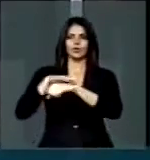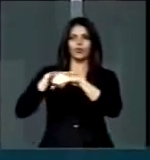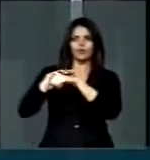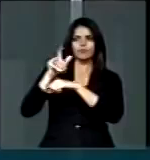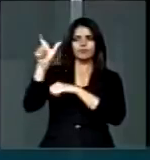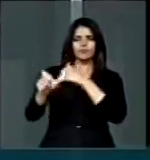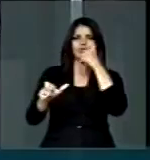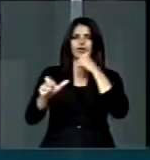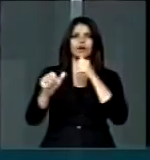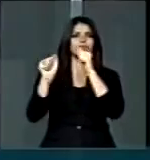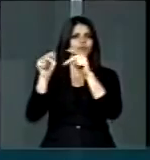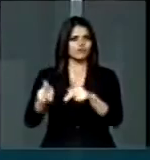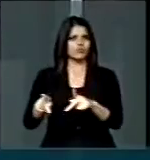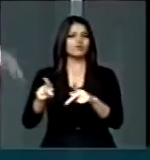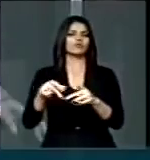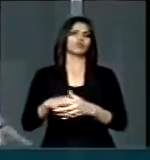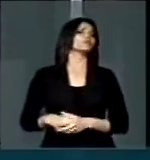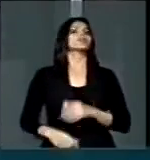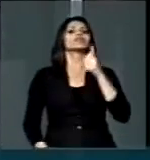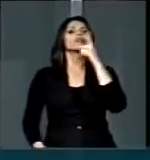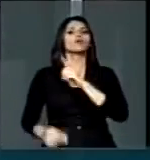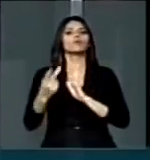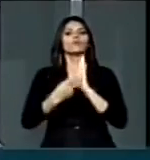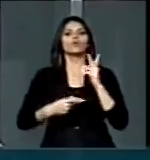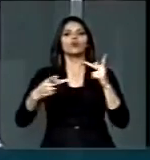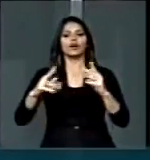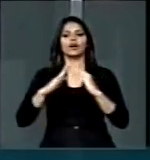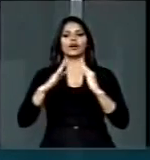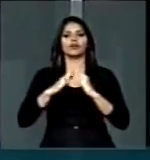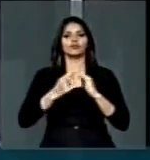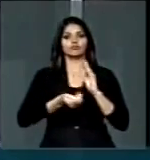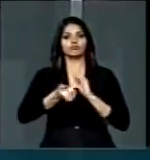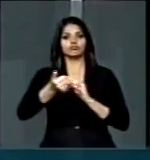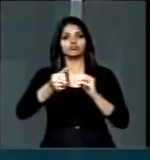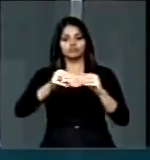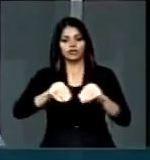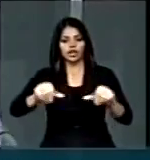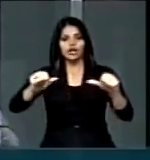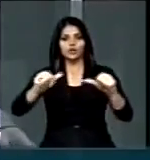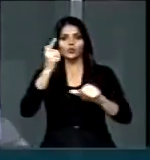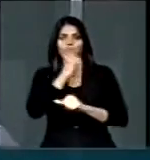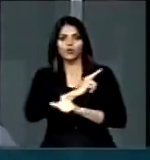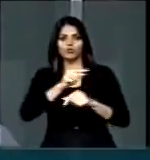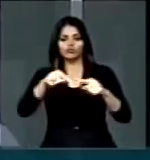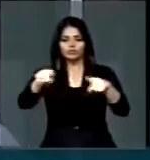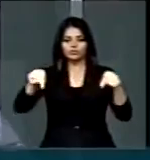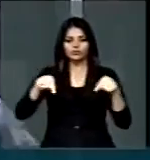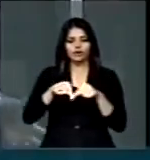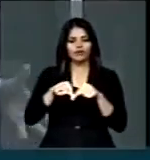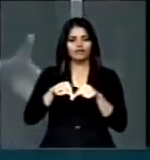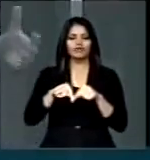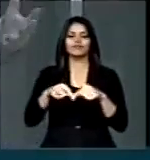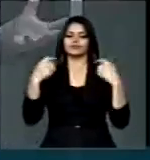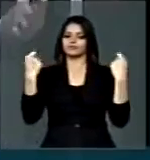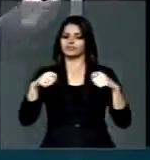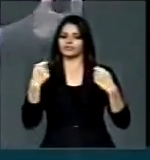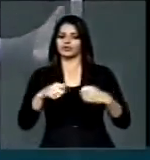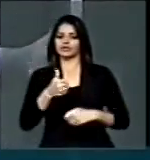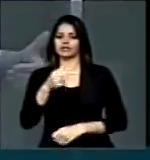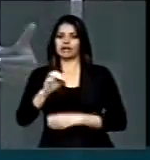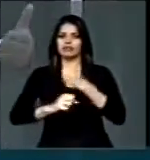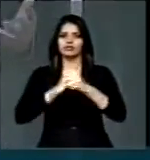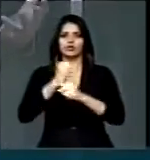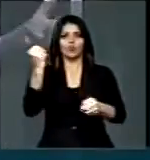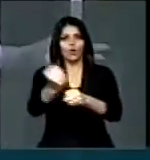município, que ganhou através de um programa habitacional um terreno, e que precisa, precisava em 10